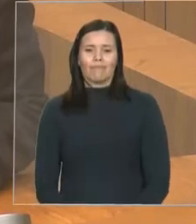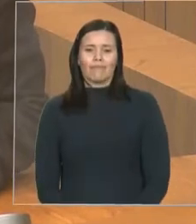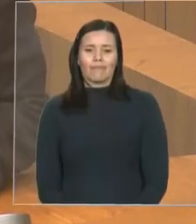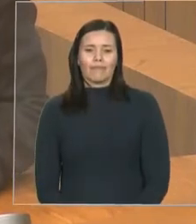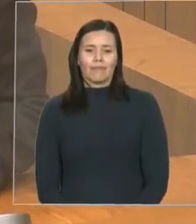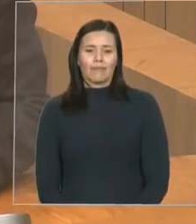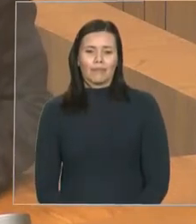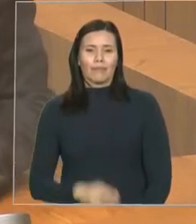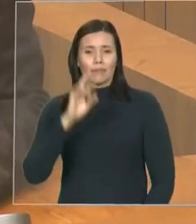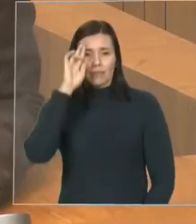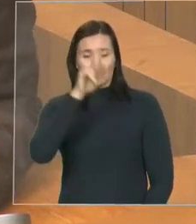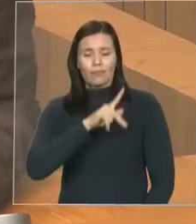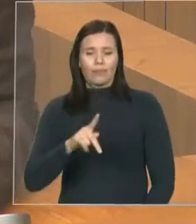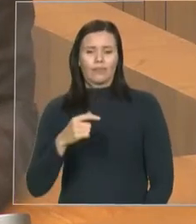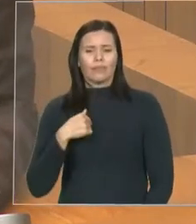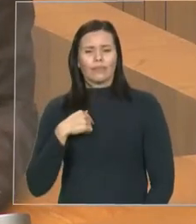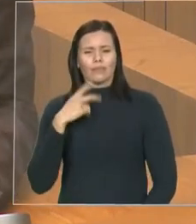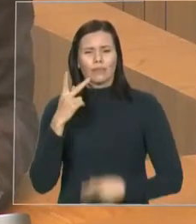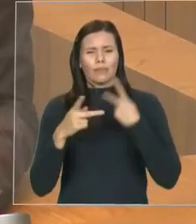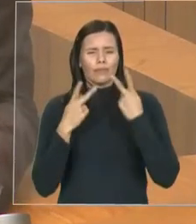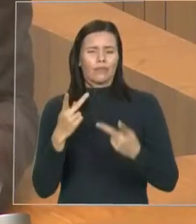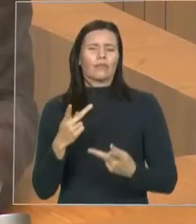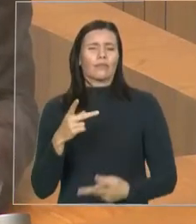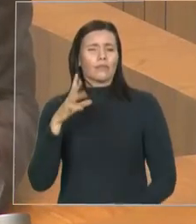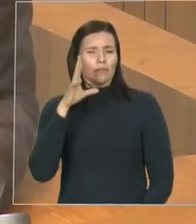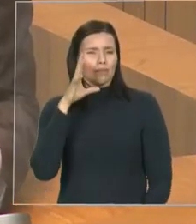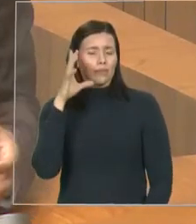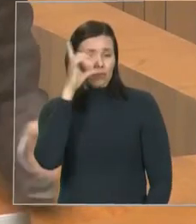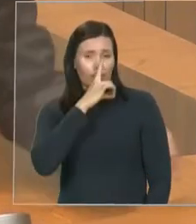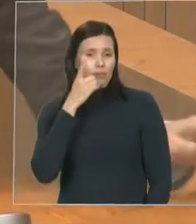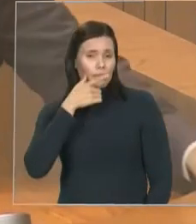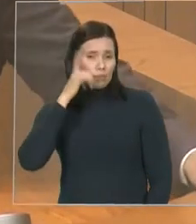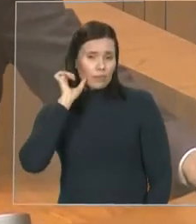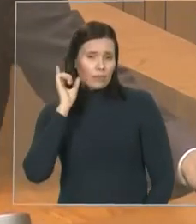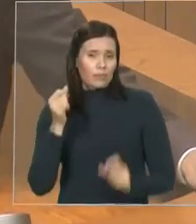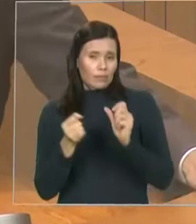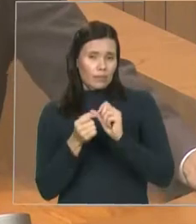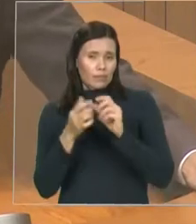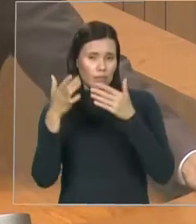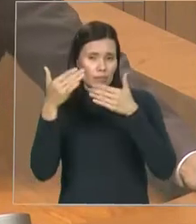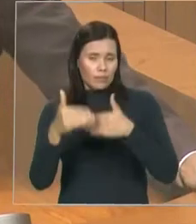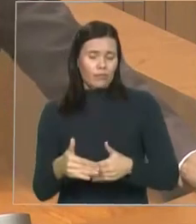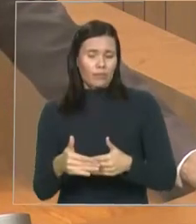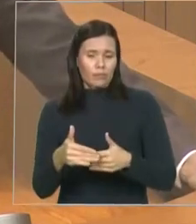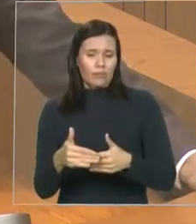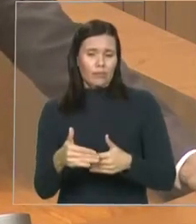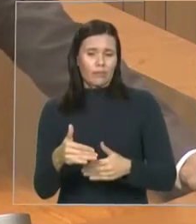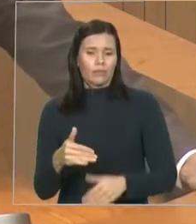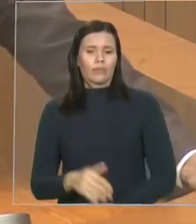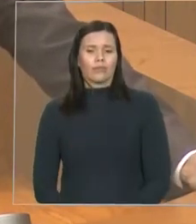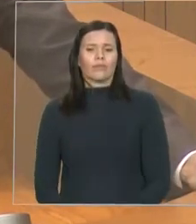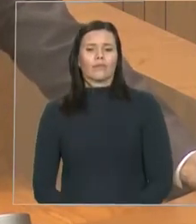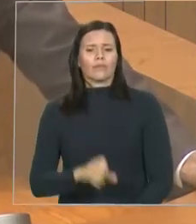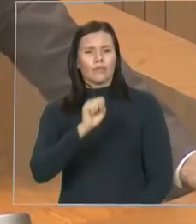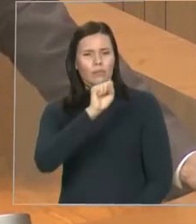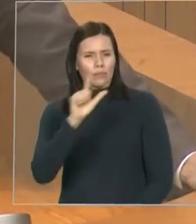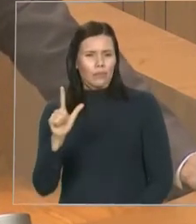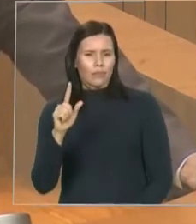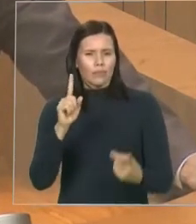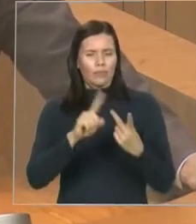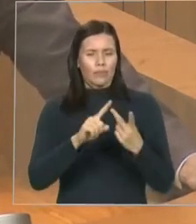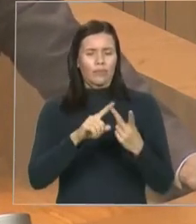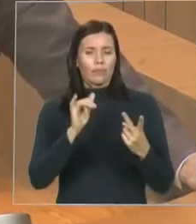quero destacar a realização da prova da Polícia Militar no último final de semana nas cidades de São Luís, Imperatriz e Caxias.